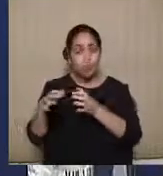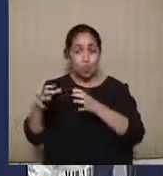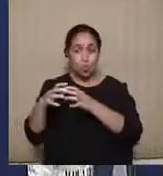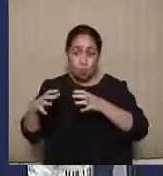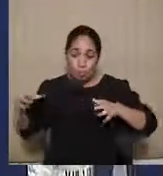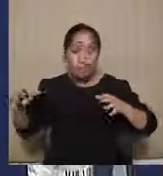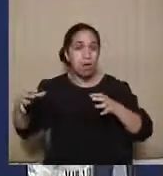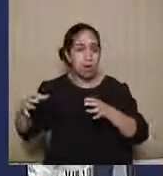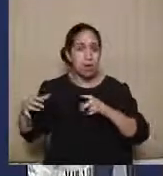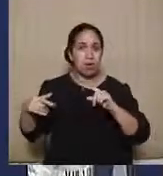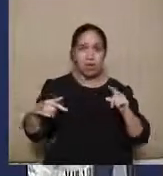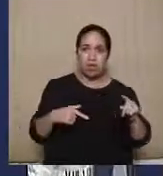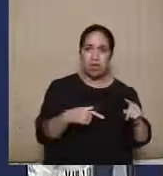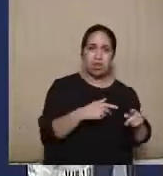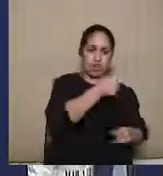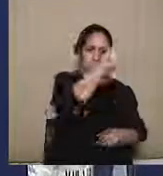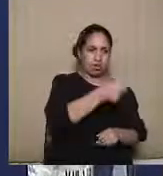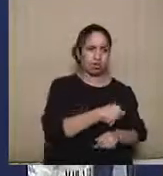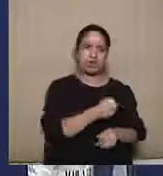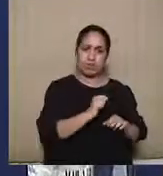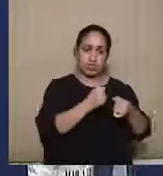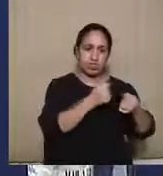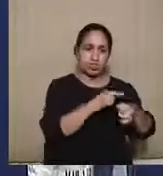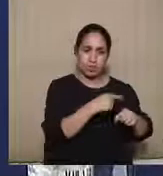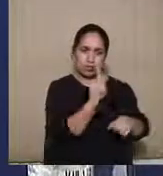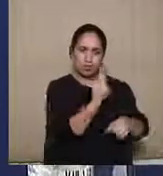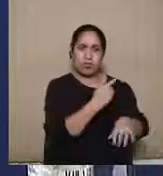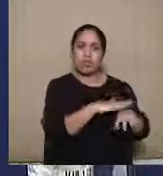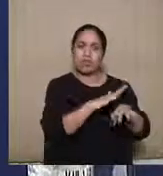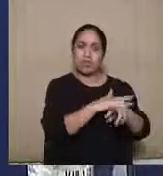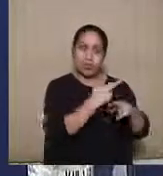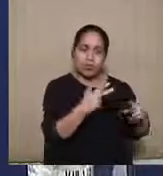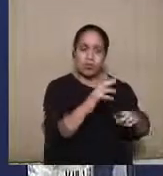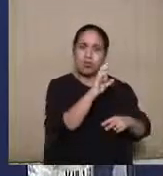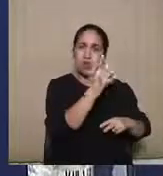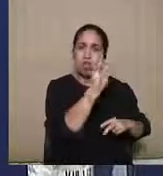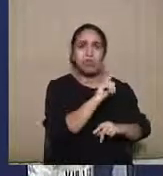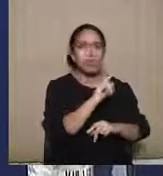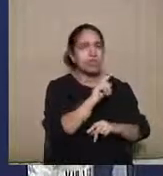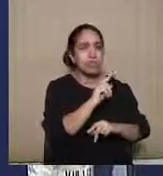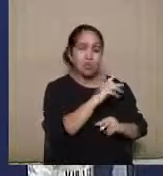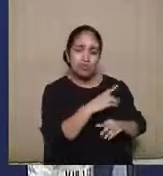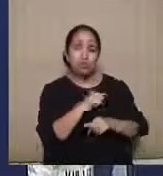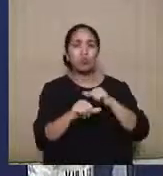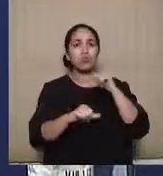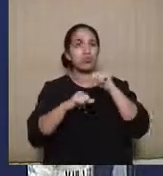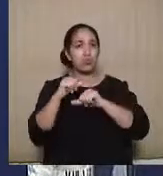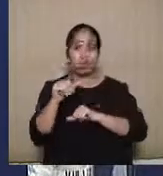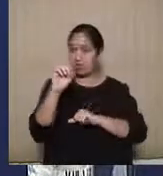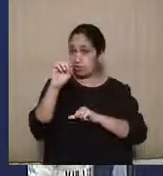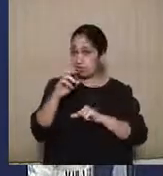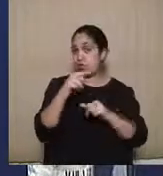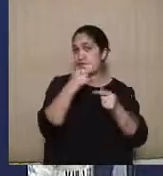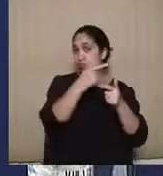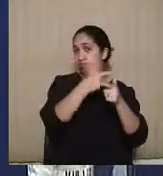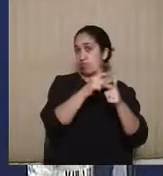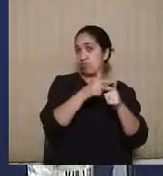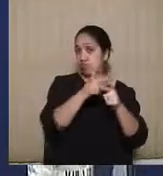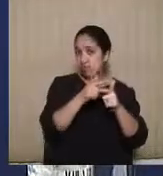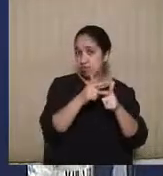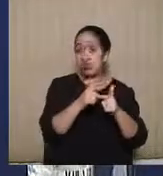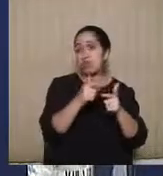deixam de ter a legitimidade ativa para agirem isoladamente, com exceção feita às questões que são relativas ao